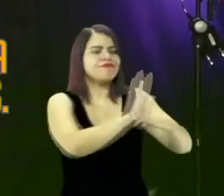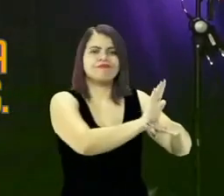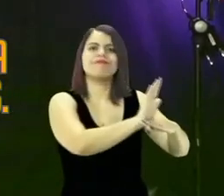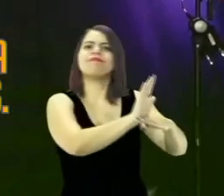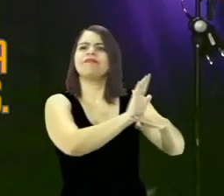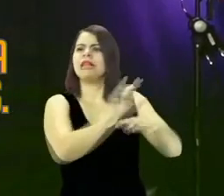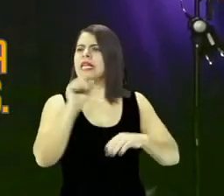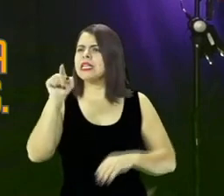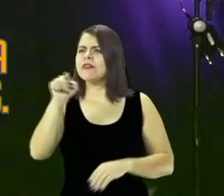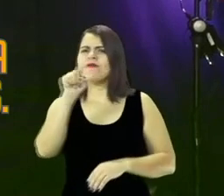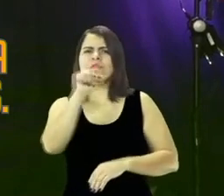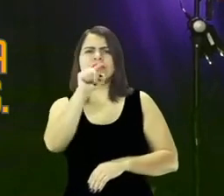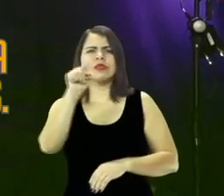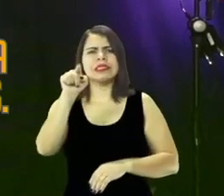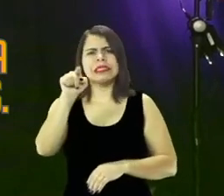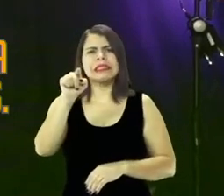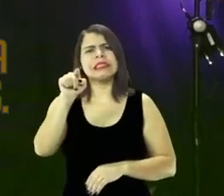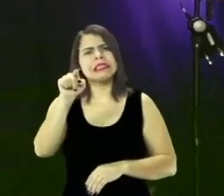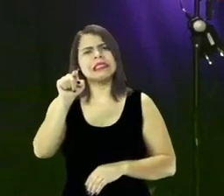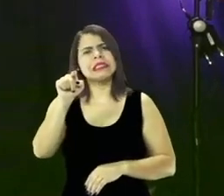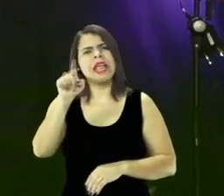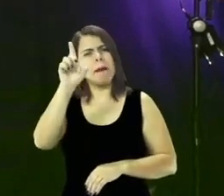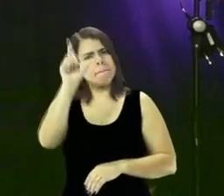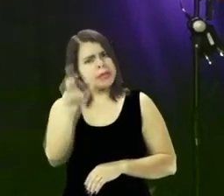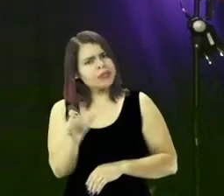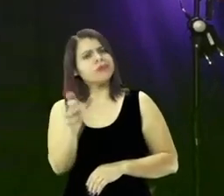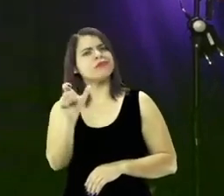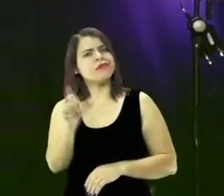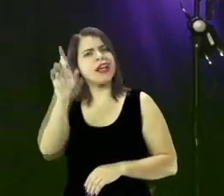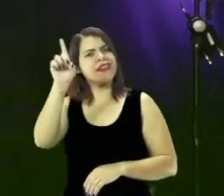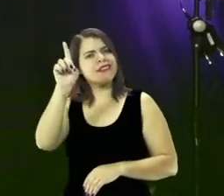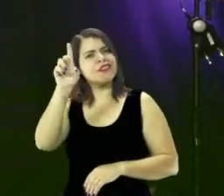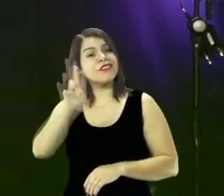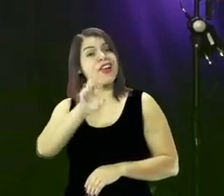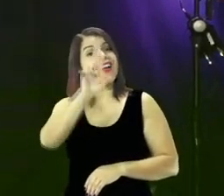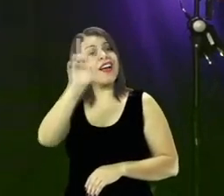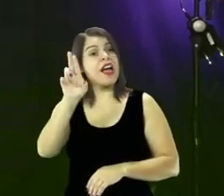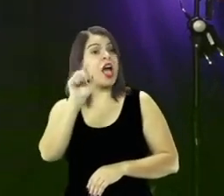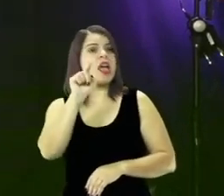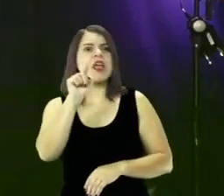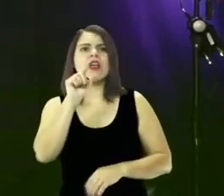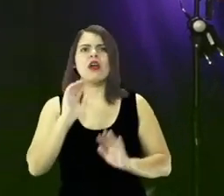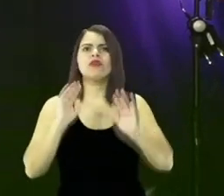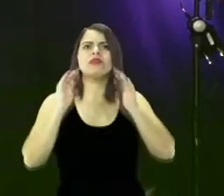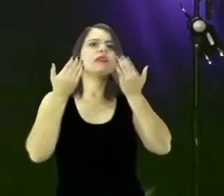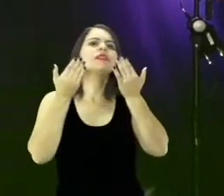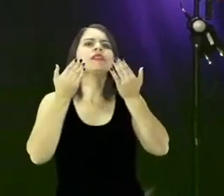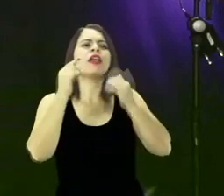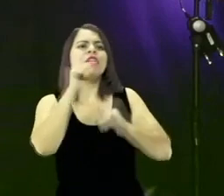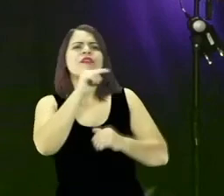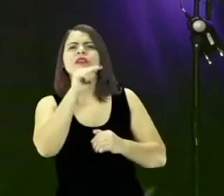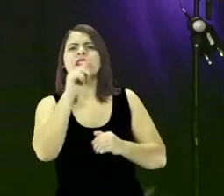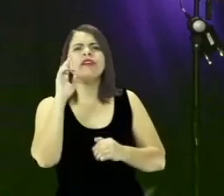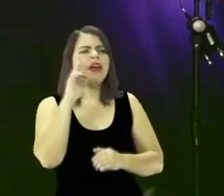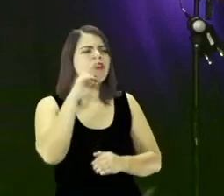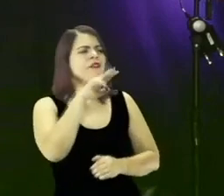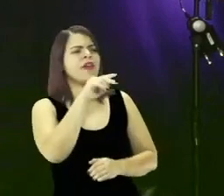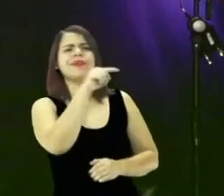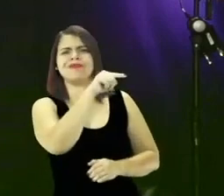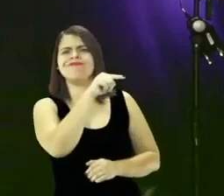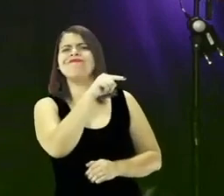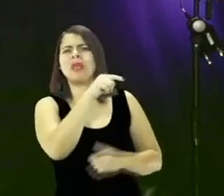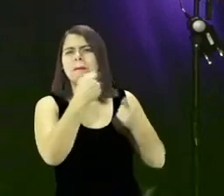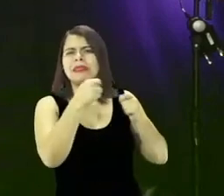você é essa pessoa que Deus quer usar e quando você fizer isso você vai salvar você não vai deixar aquela pessoa se perder no meio daqueles